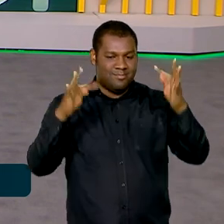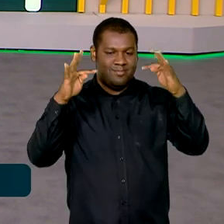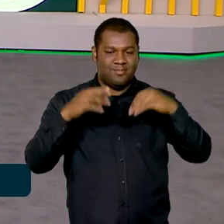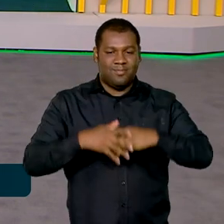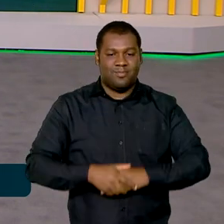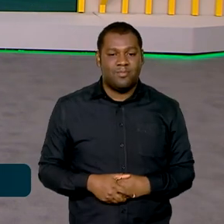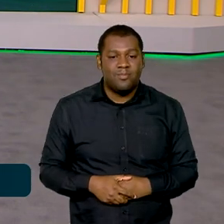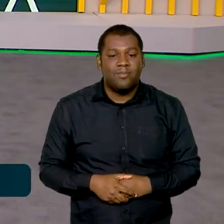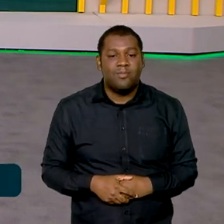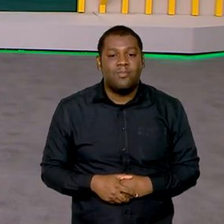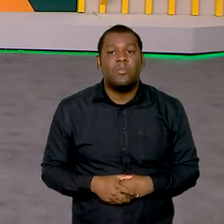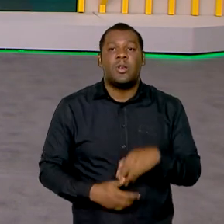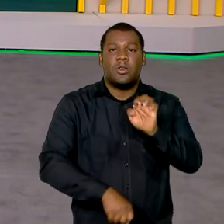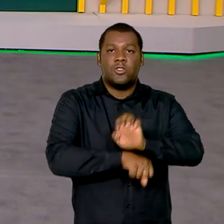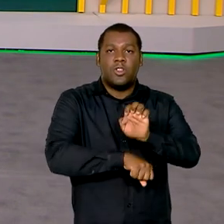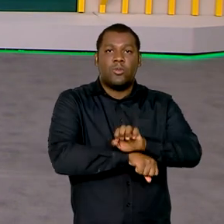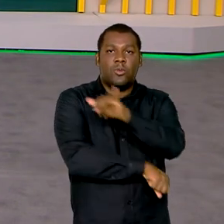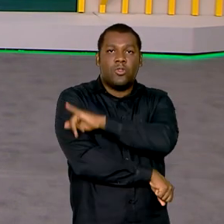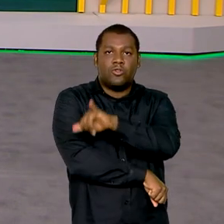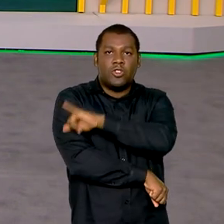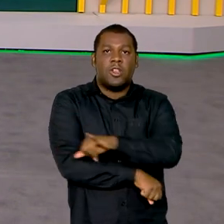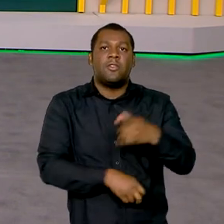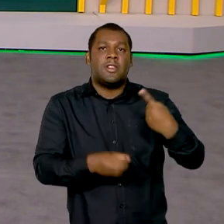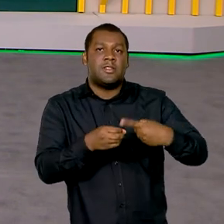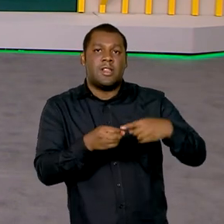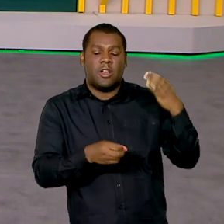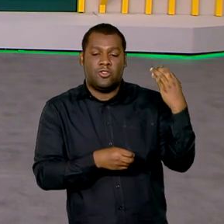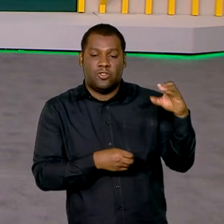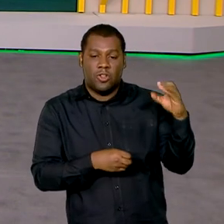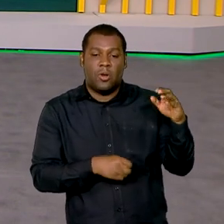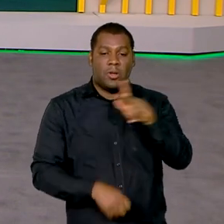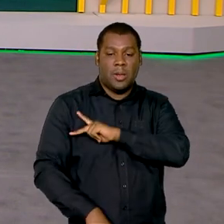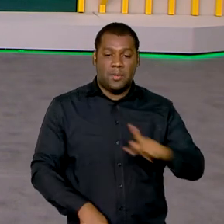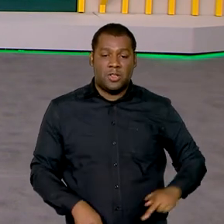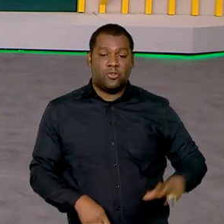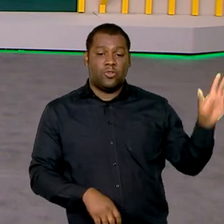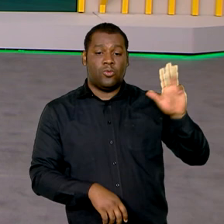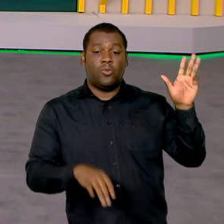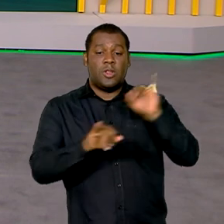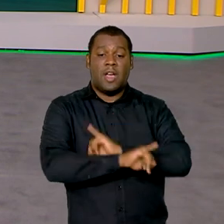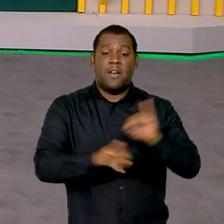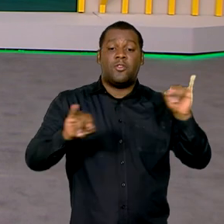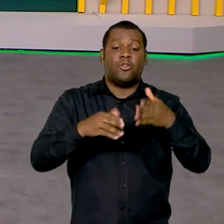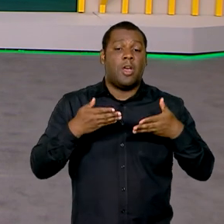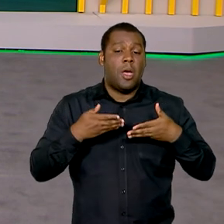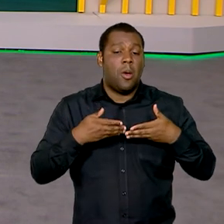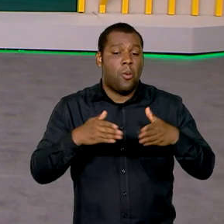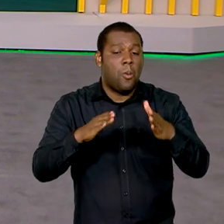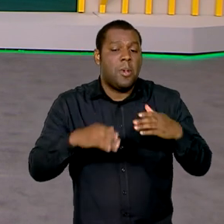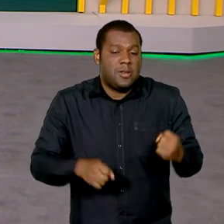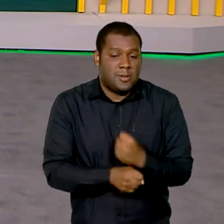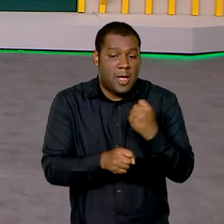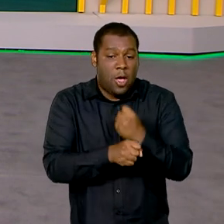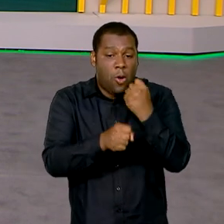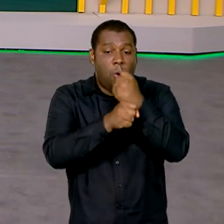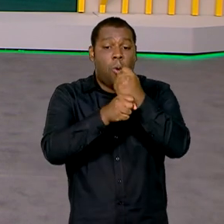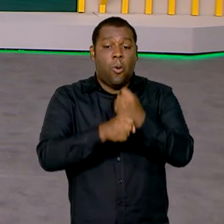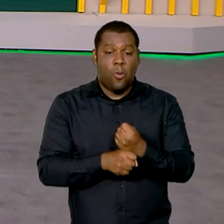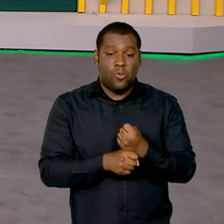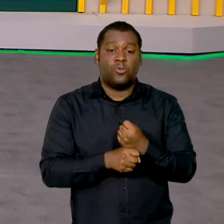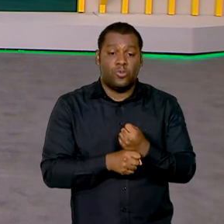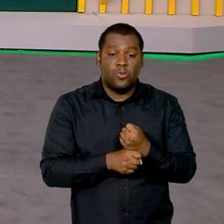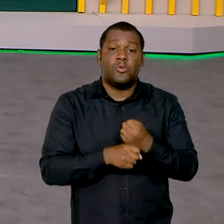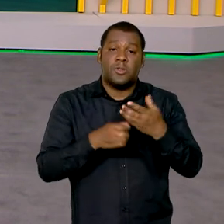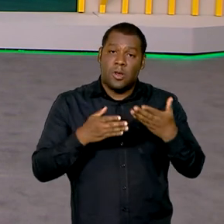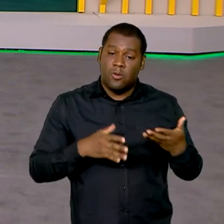E ainda no estado do Rio de Janeiro, em Niterói, o presidente Lula anunciou o início das obras de dragagem do canal de São Lourenço.